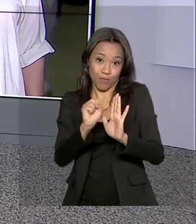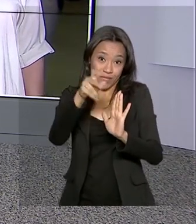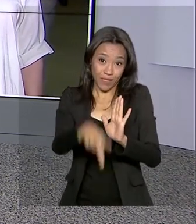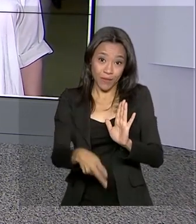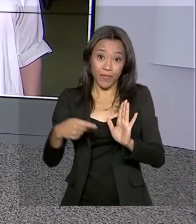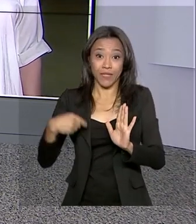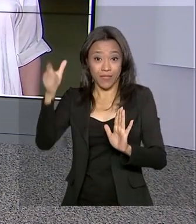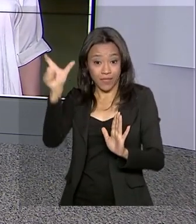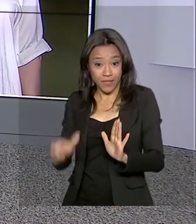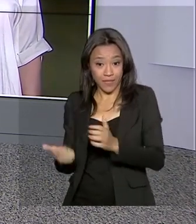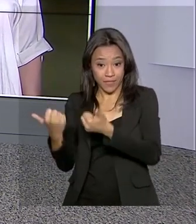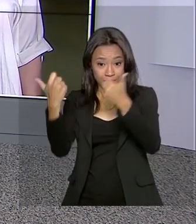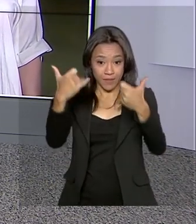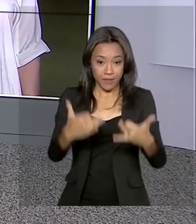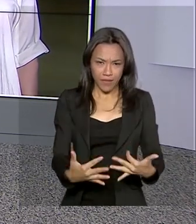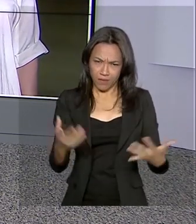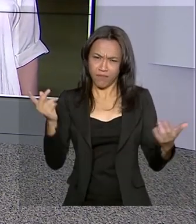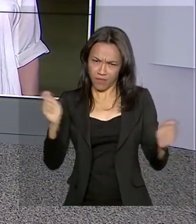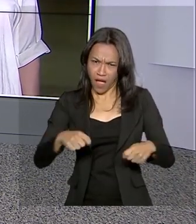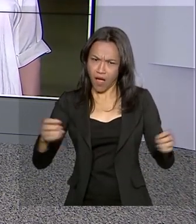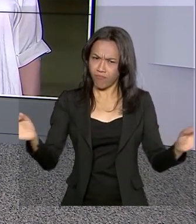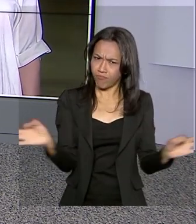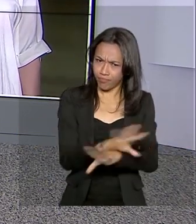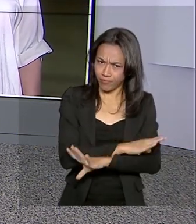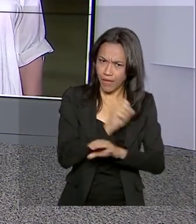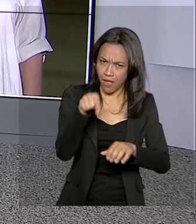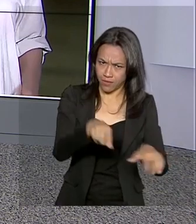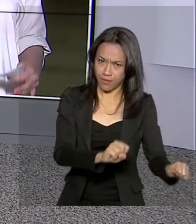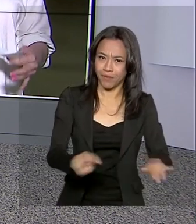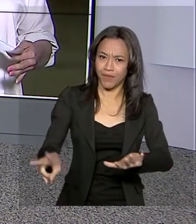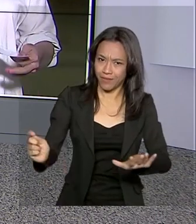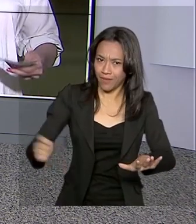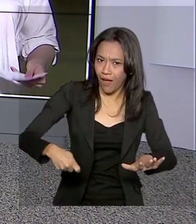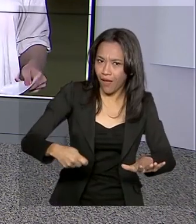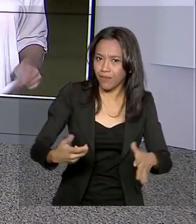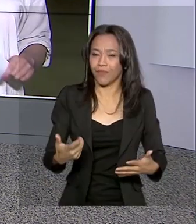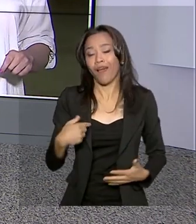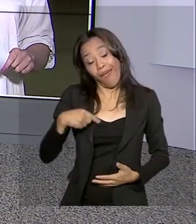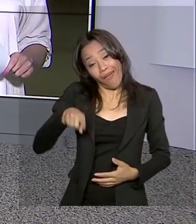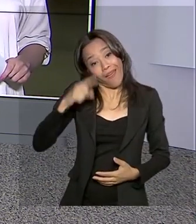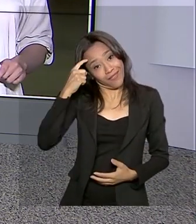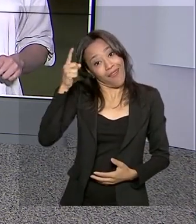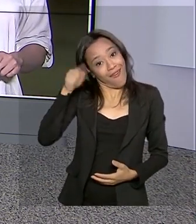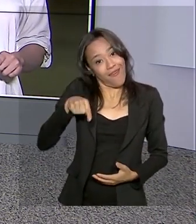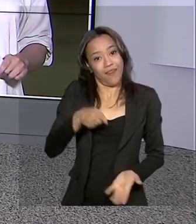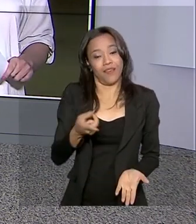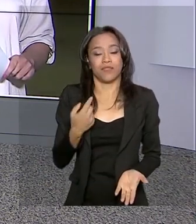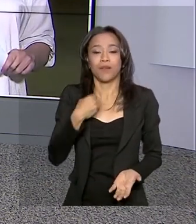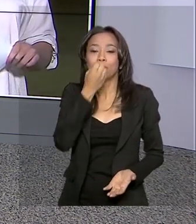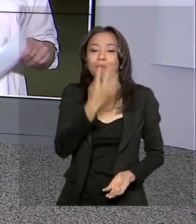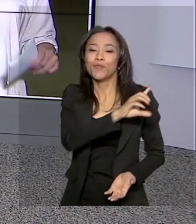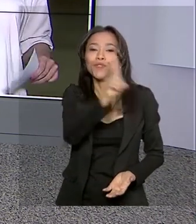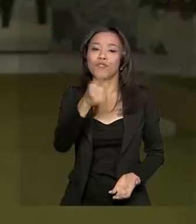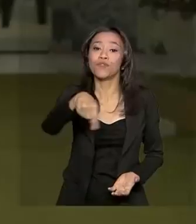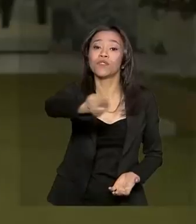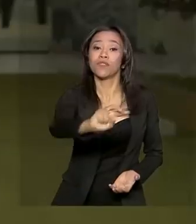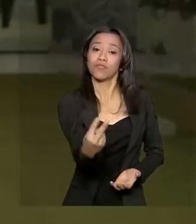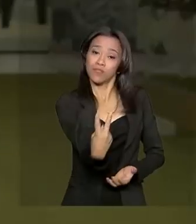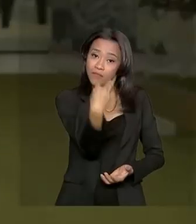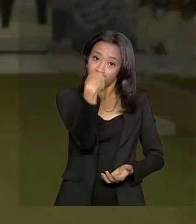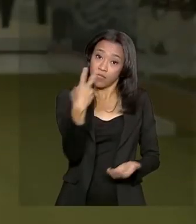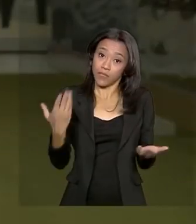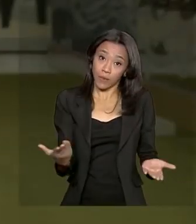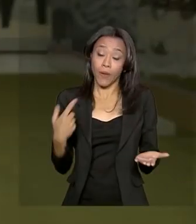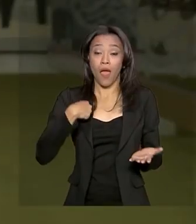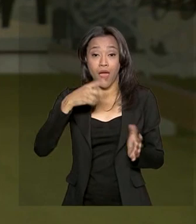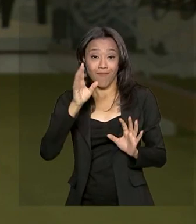Selma, será que dá para concluir esse trabalho essa semana? Bom dia para você. Olha, a ideia é essa, viu, Renata? Bom dia para você, para quem nos acompanha. Olha, a